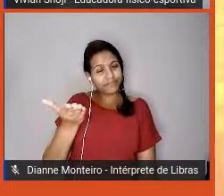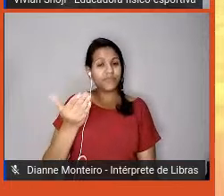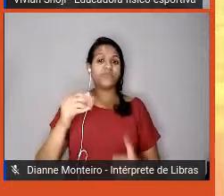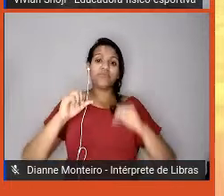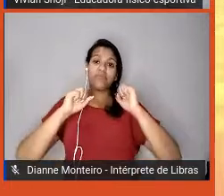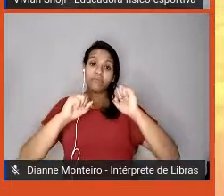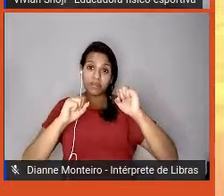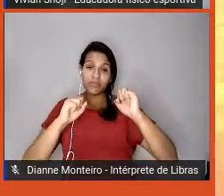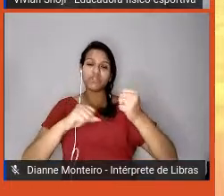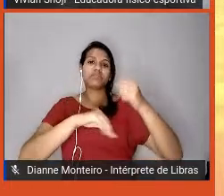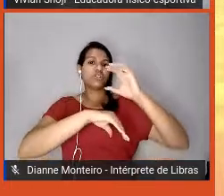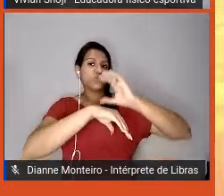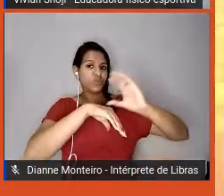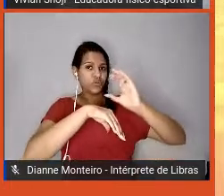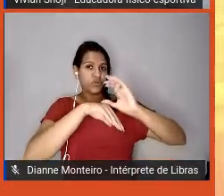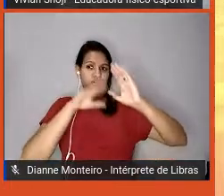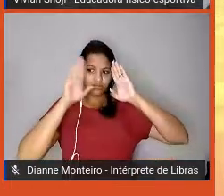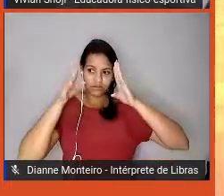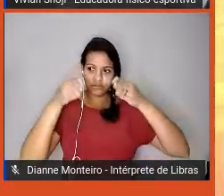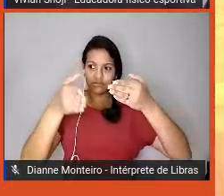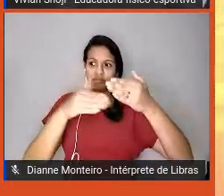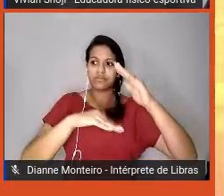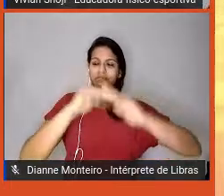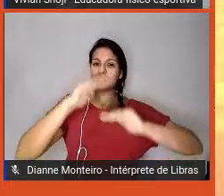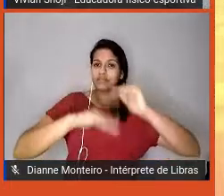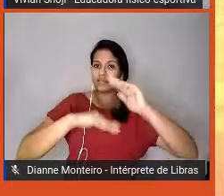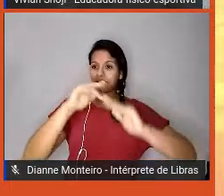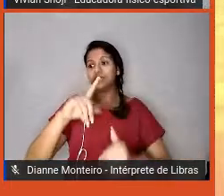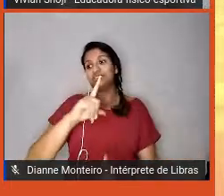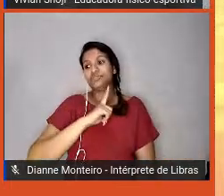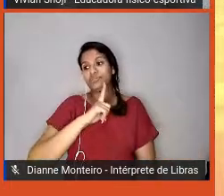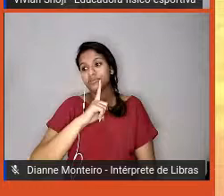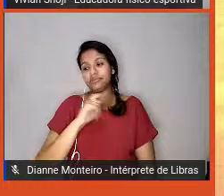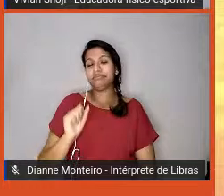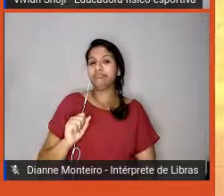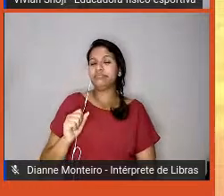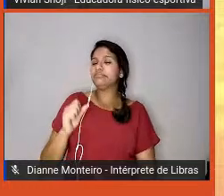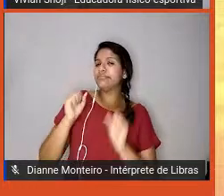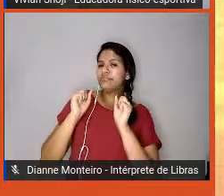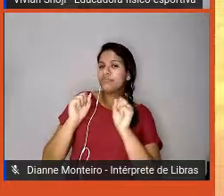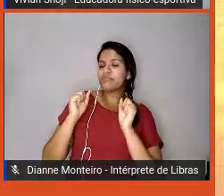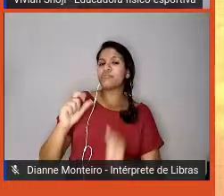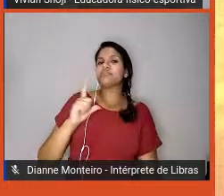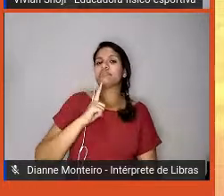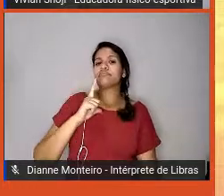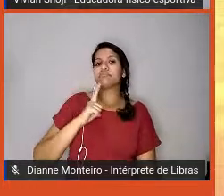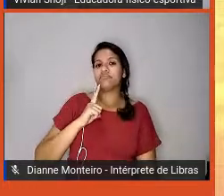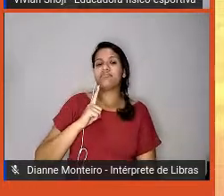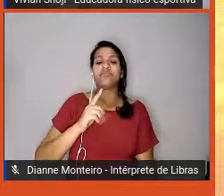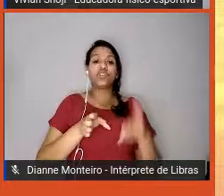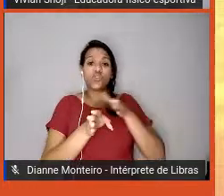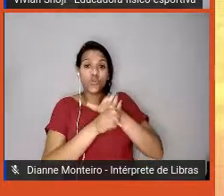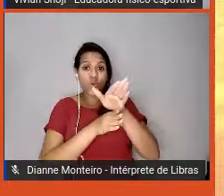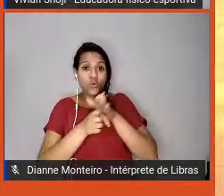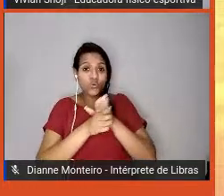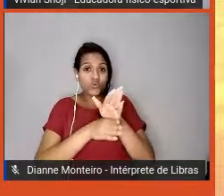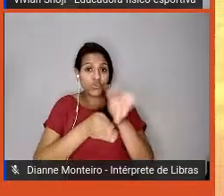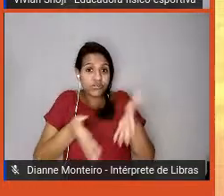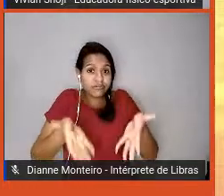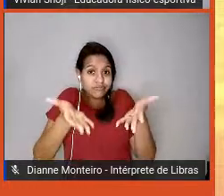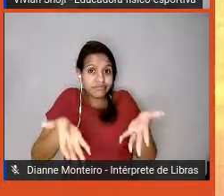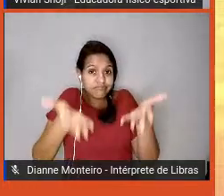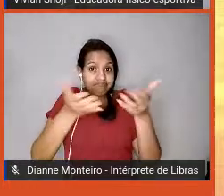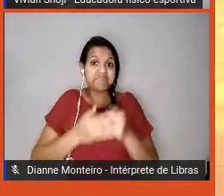cursos especializados em habilidades, né? Pode ser coaching, pode ser uma gestão de estresse, tanto individual